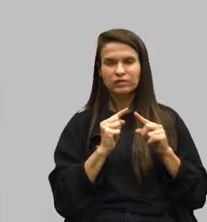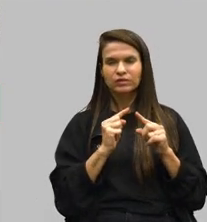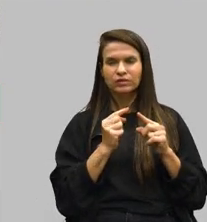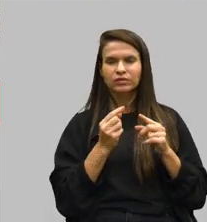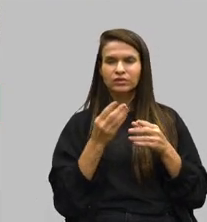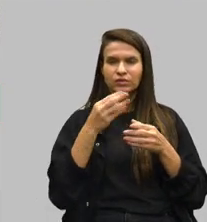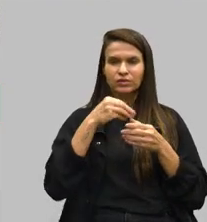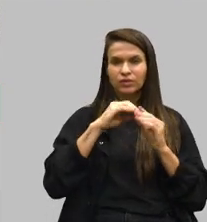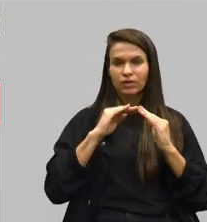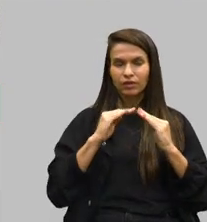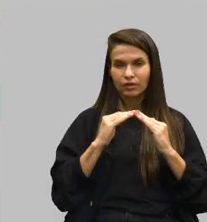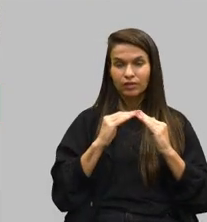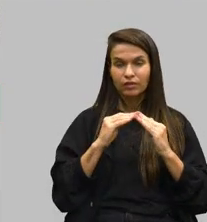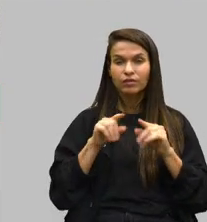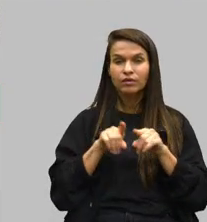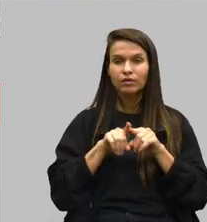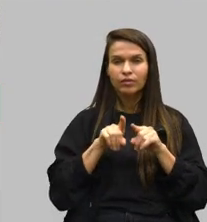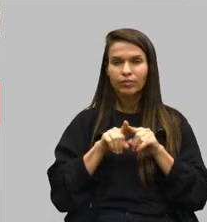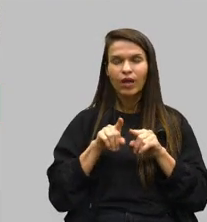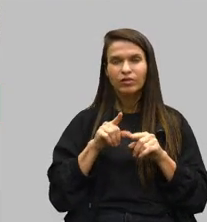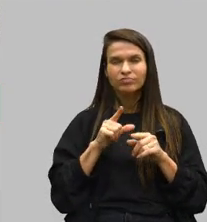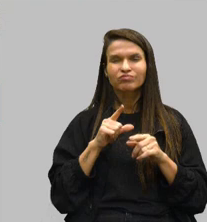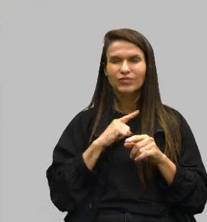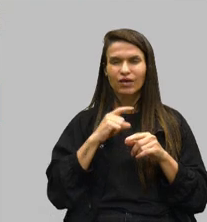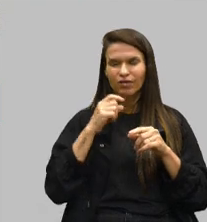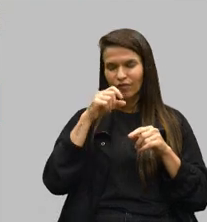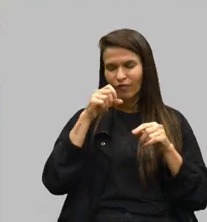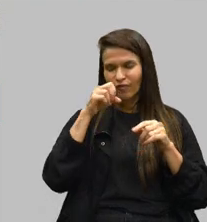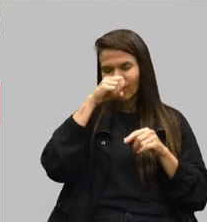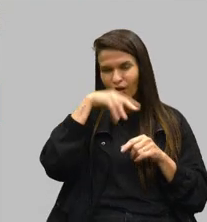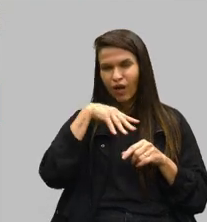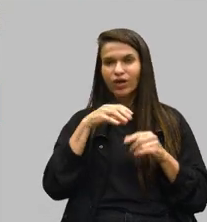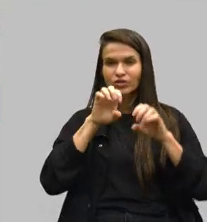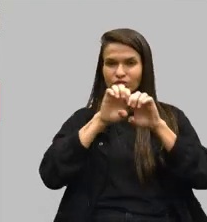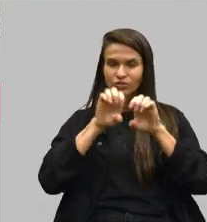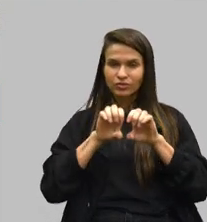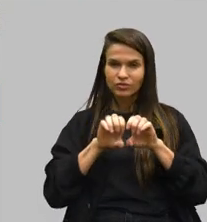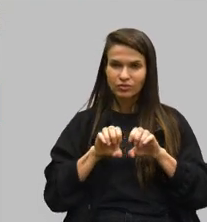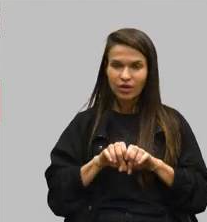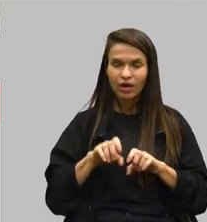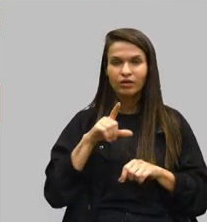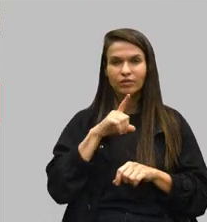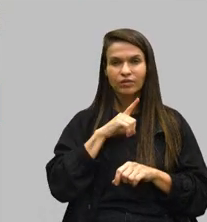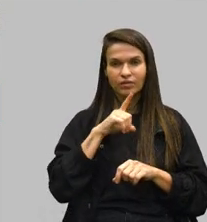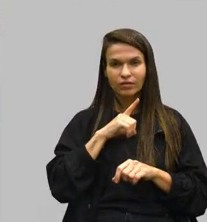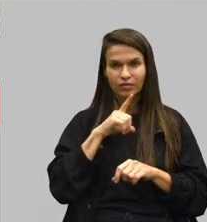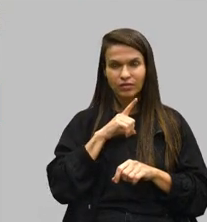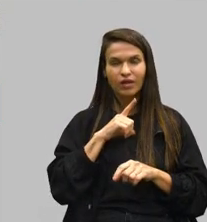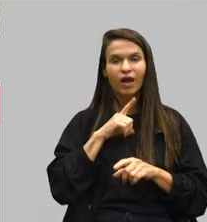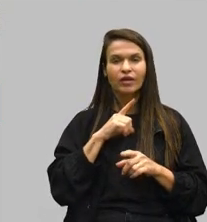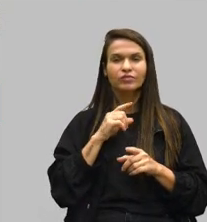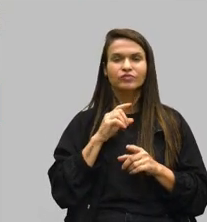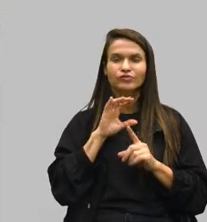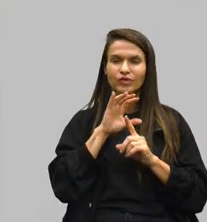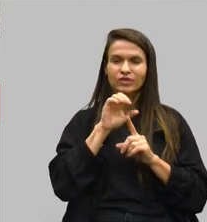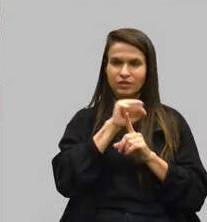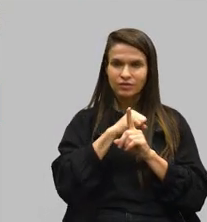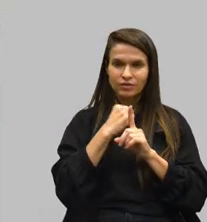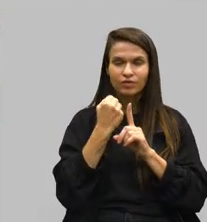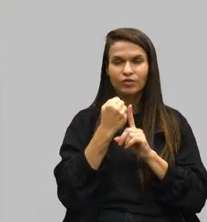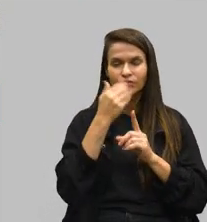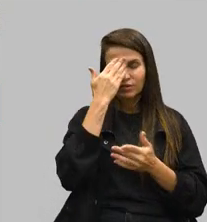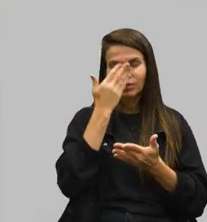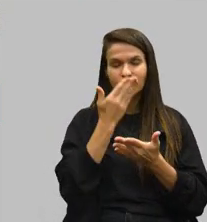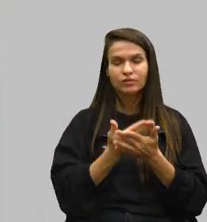que é reiterado também por uma violência estrutural perpetuada, perpetrada pela própria sociedade. Então, acredito que a gente